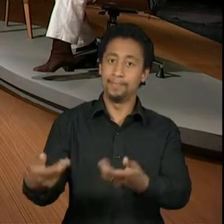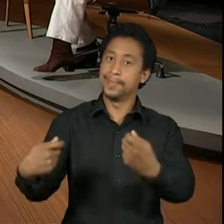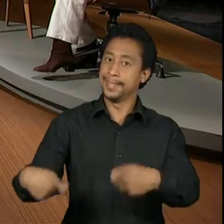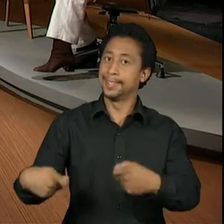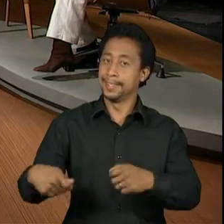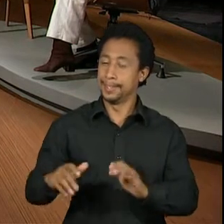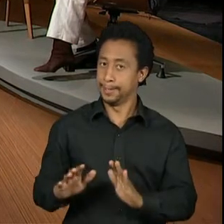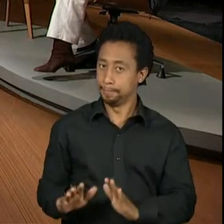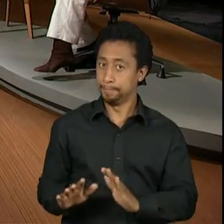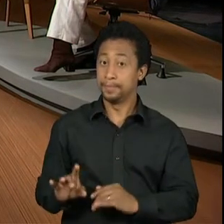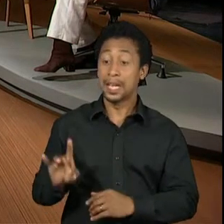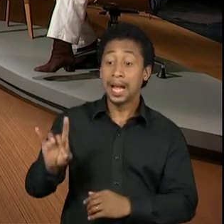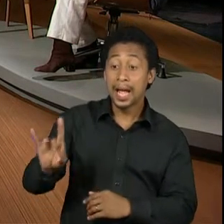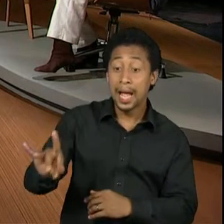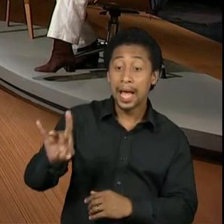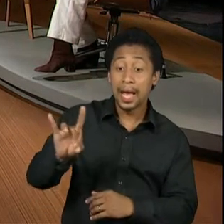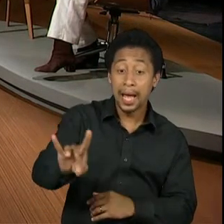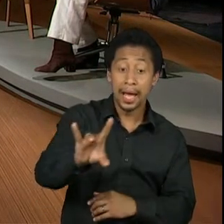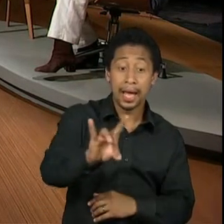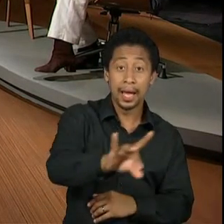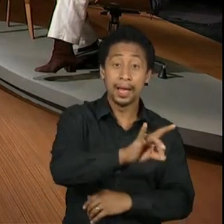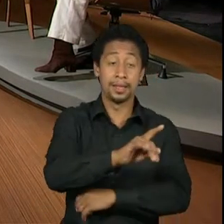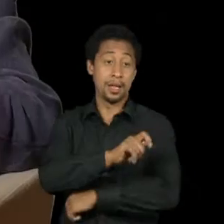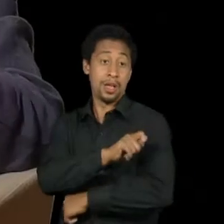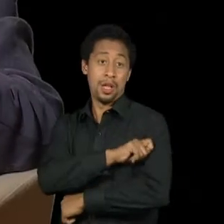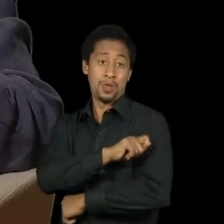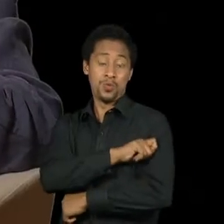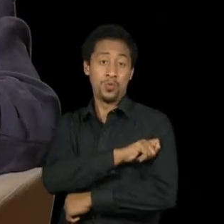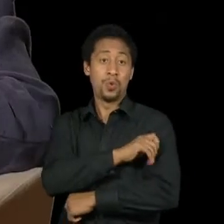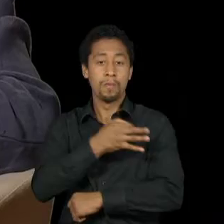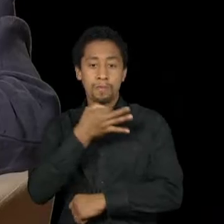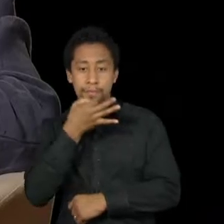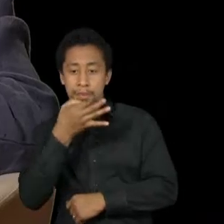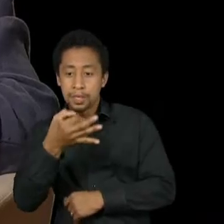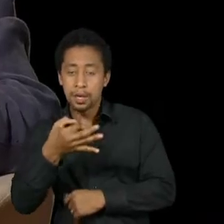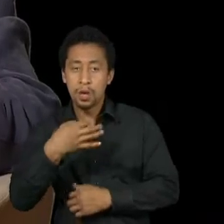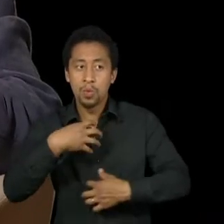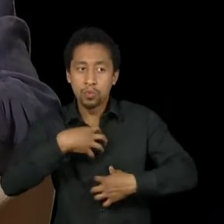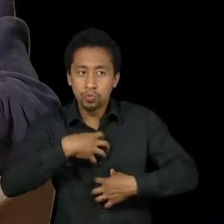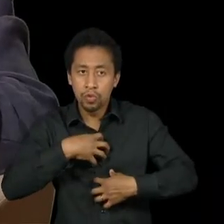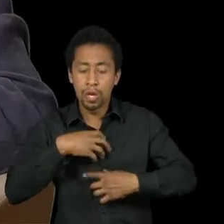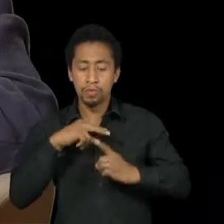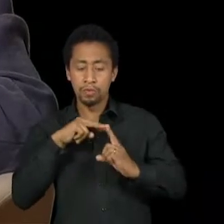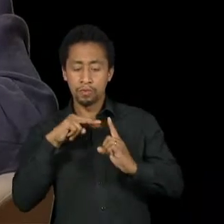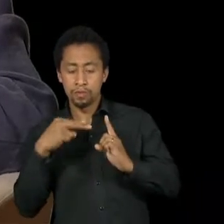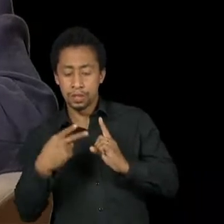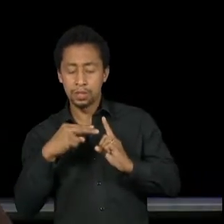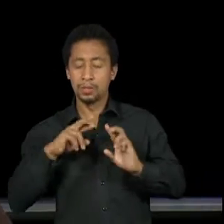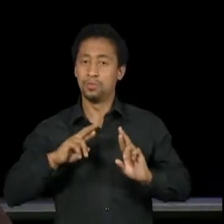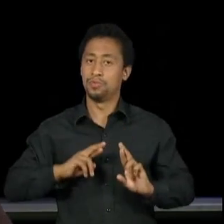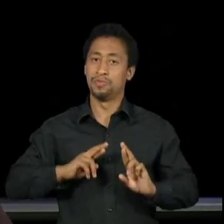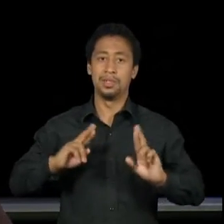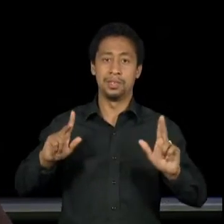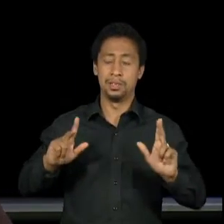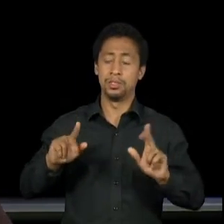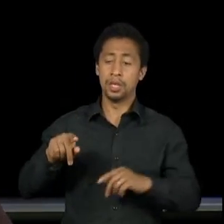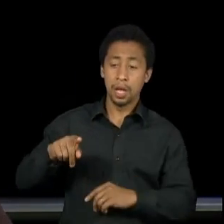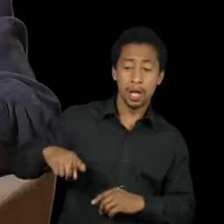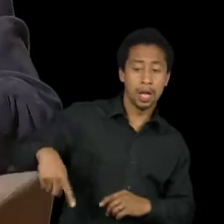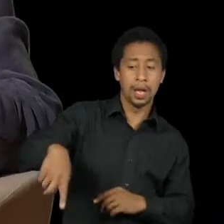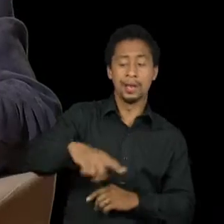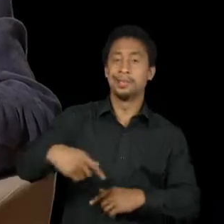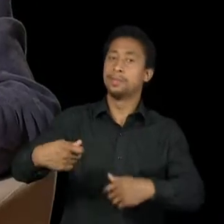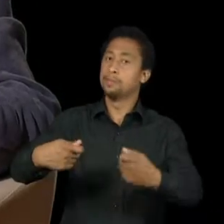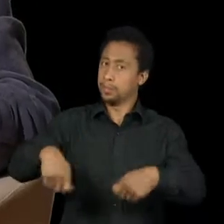e cada aluno, como você falou, ele vem com uma visão, ele precisa permanecer com a sua autenticidade, mas ele precisa também